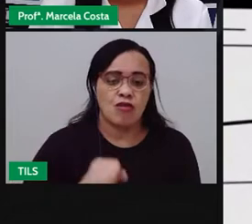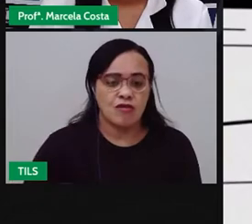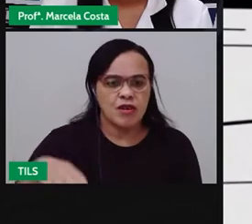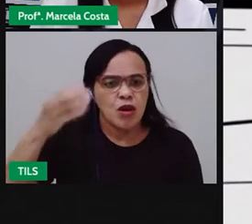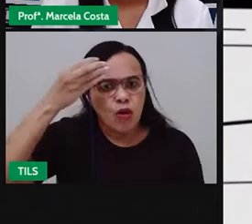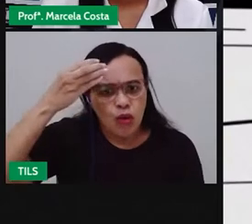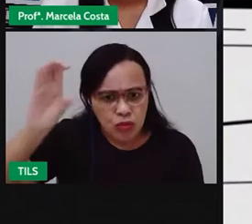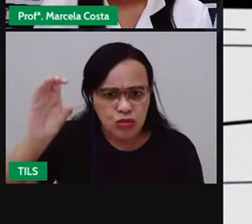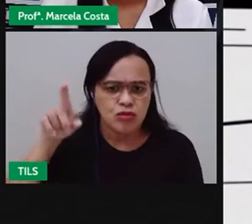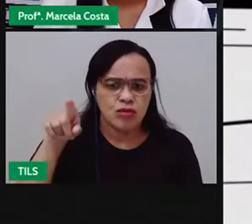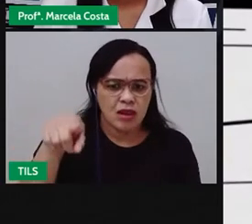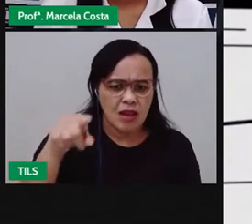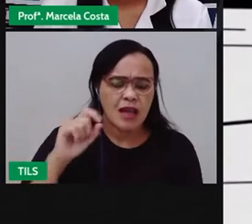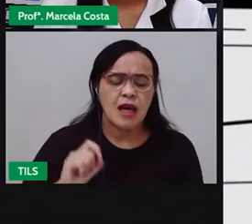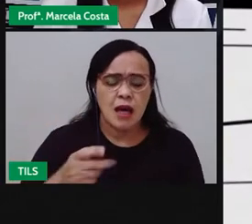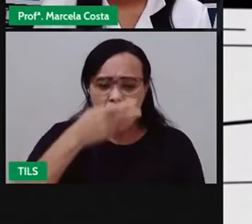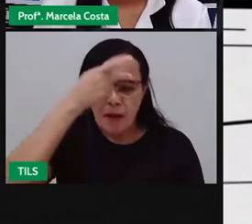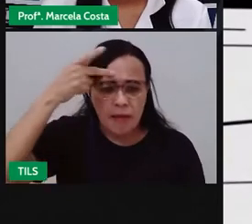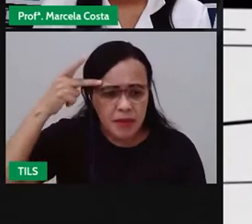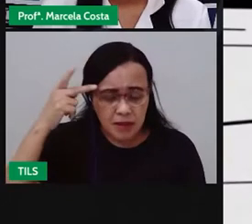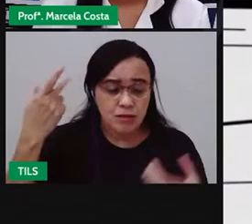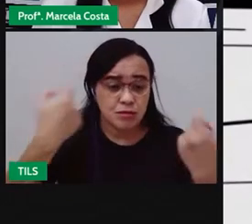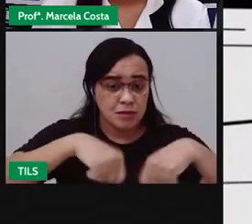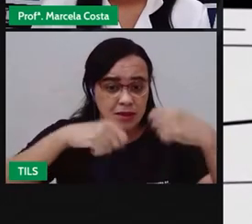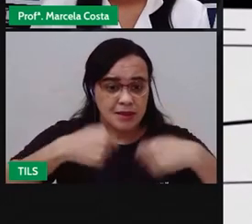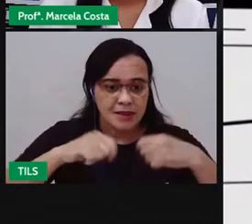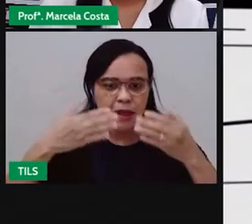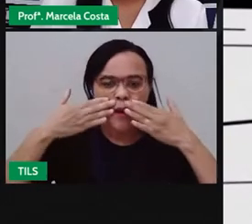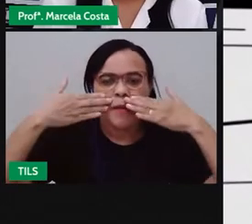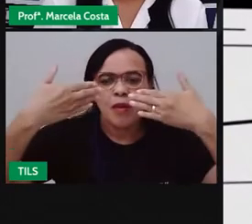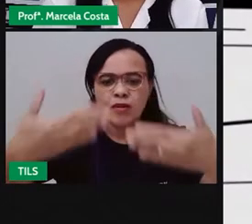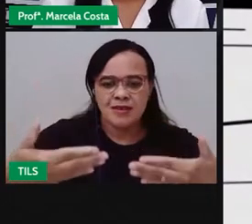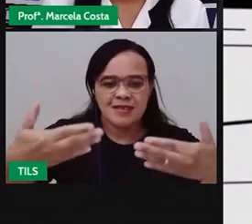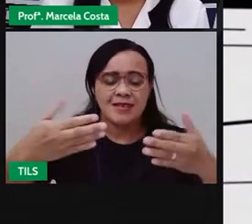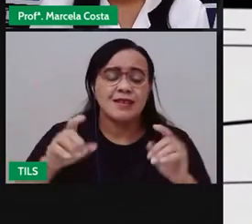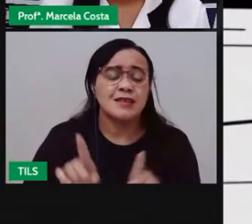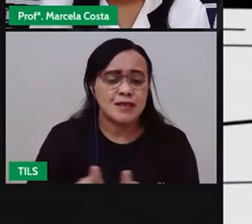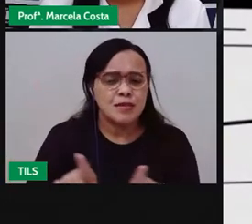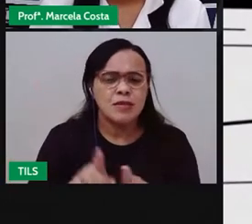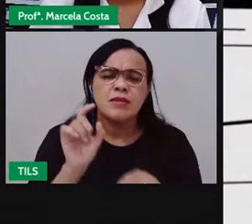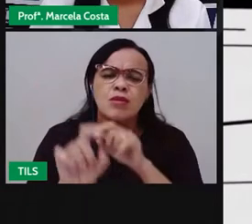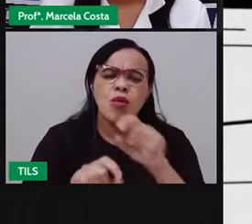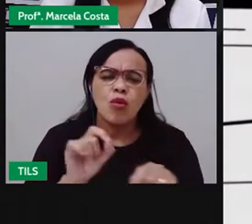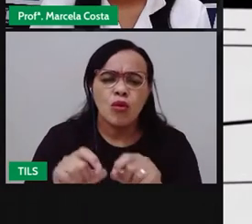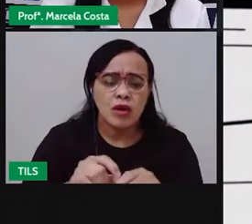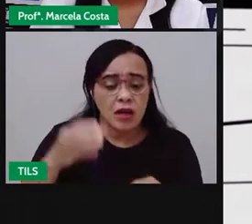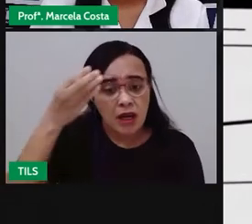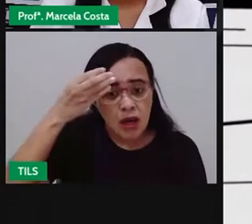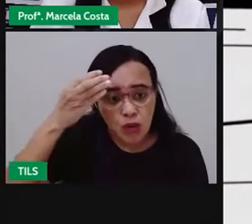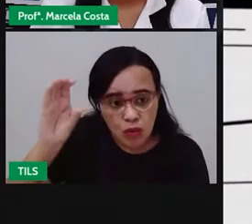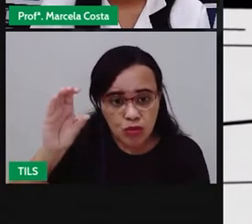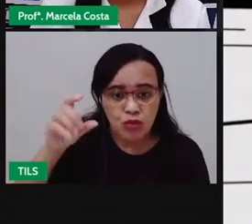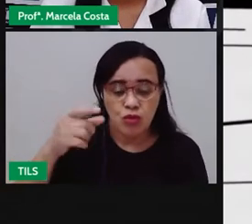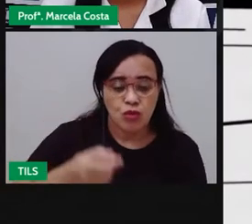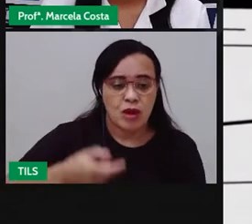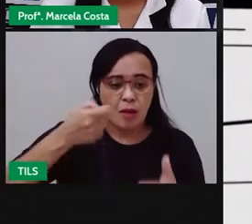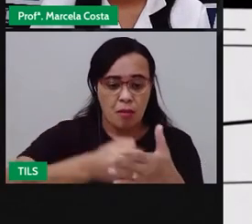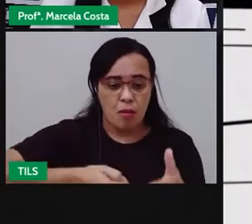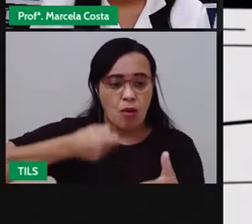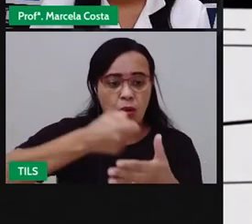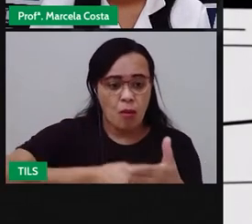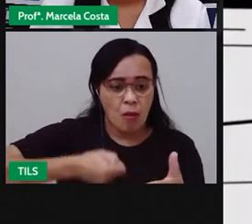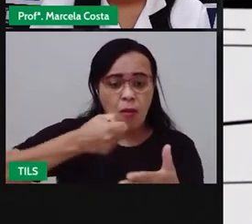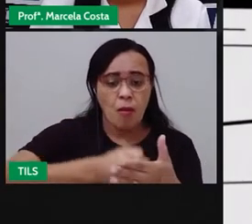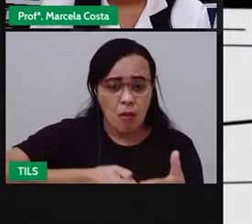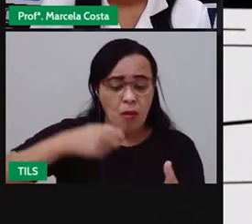buscavam se expressar e ocupar os espaços públicos, e por isso pode ser considerado um símbolo de resistência política. A